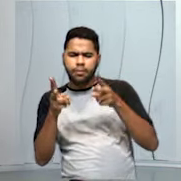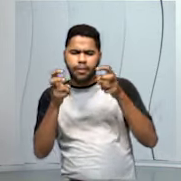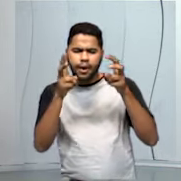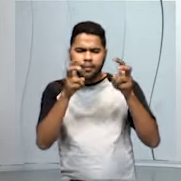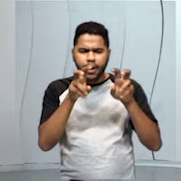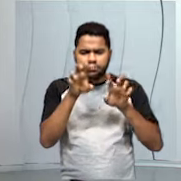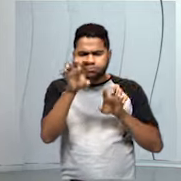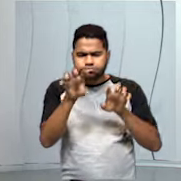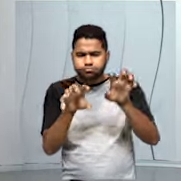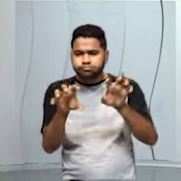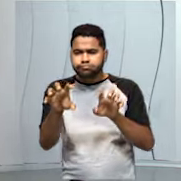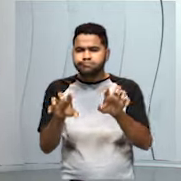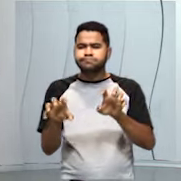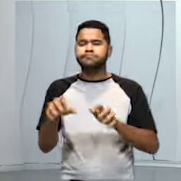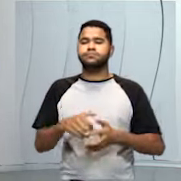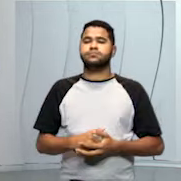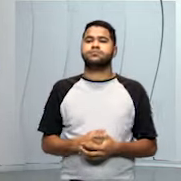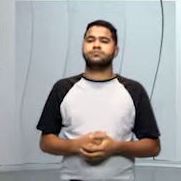as diferenças.